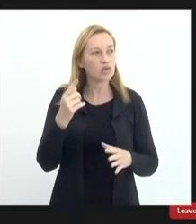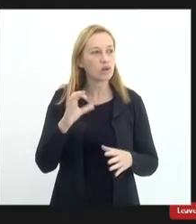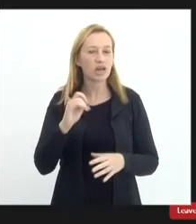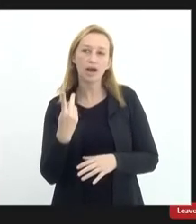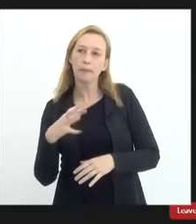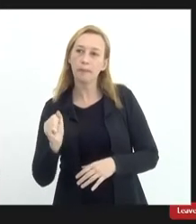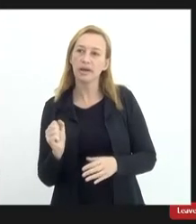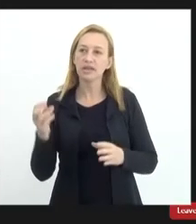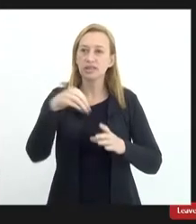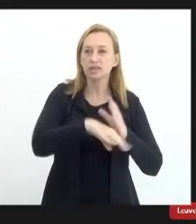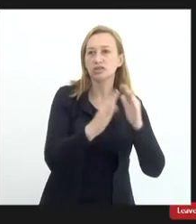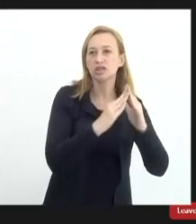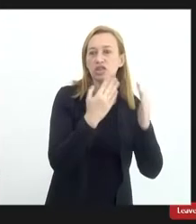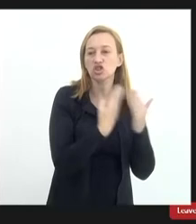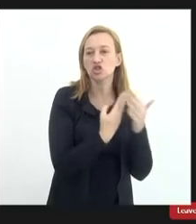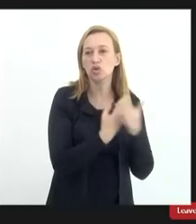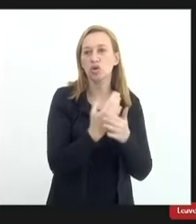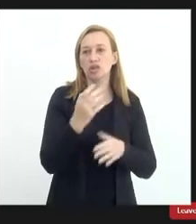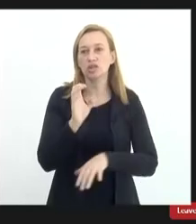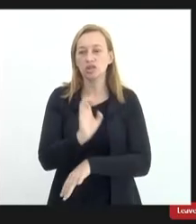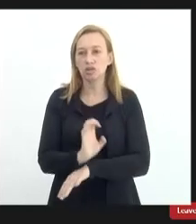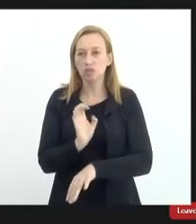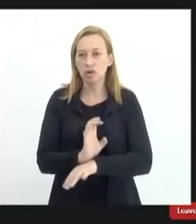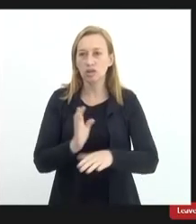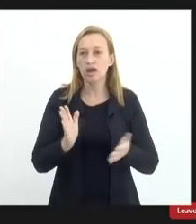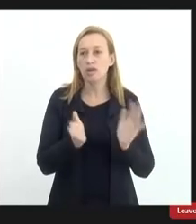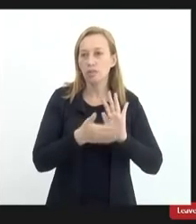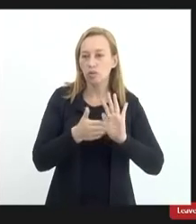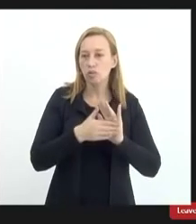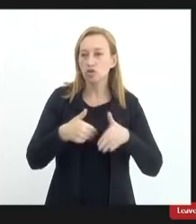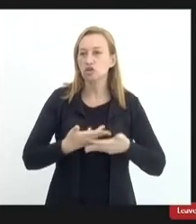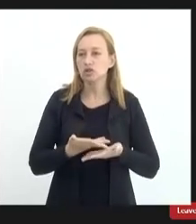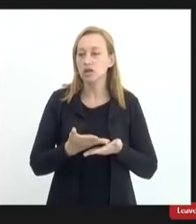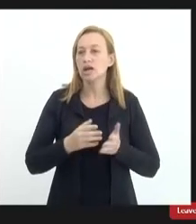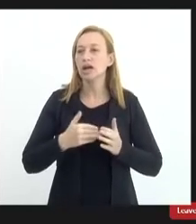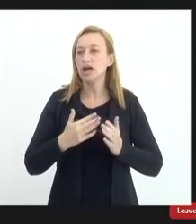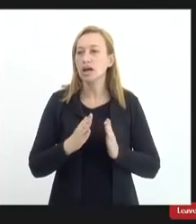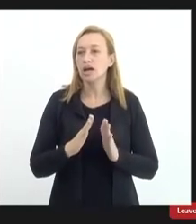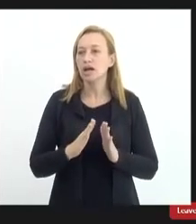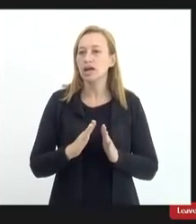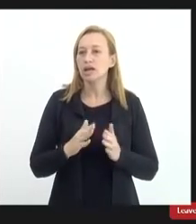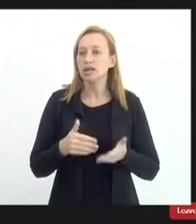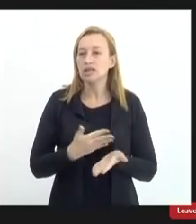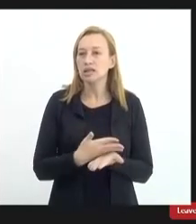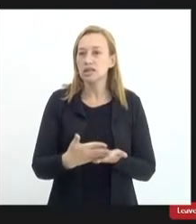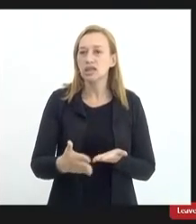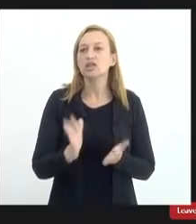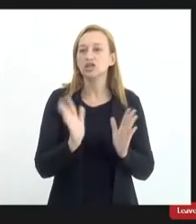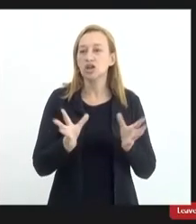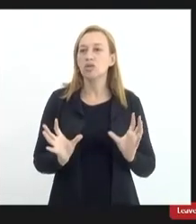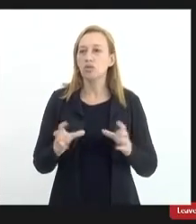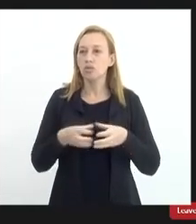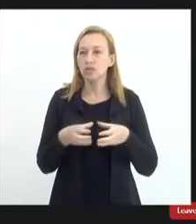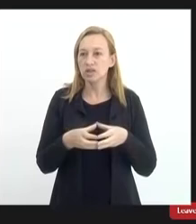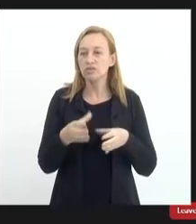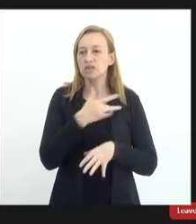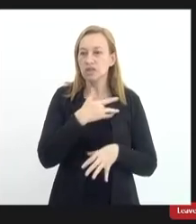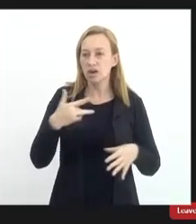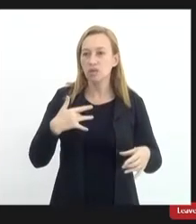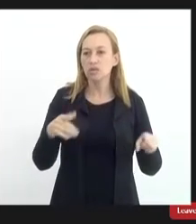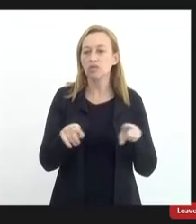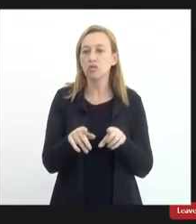nas escolas estaduais então está aberta a proposta então a gente vai na nossa comissão de saúde a nossa comissão de educação